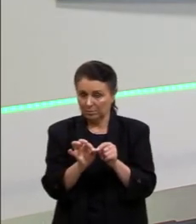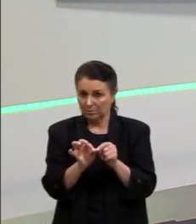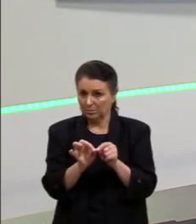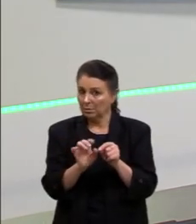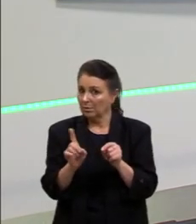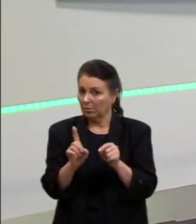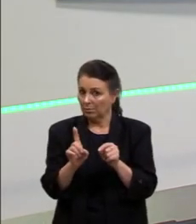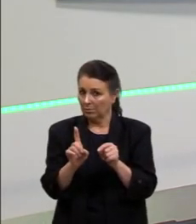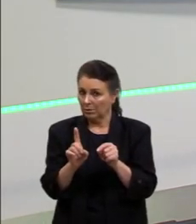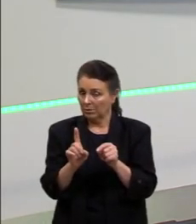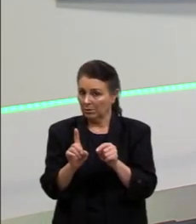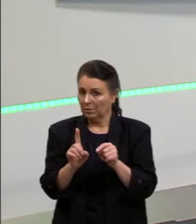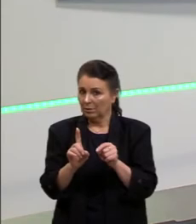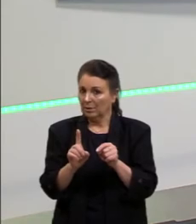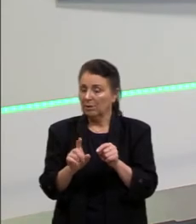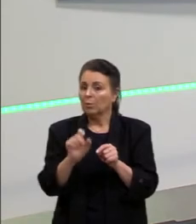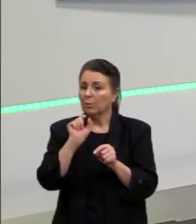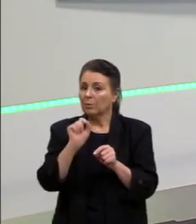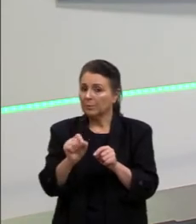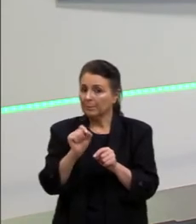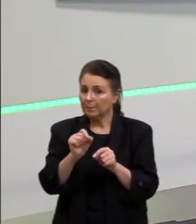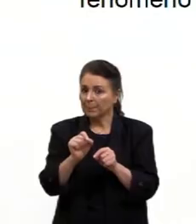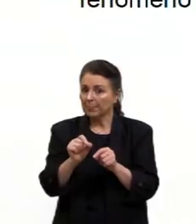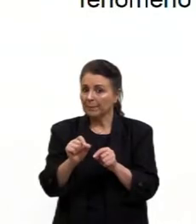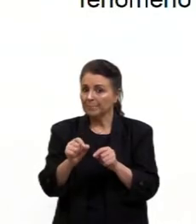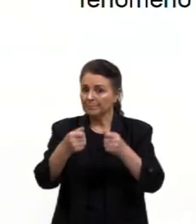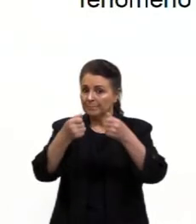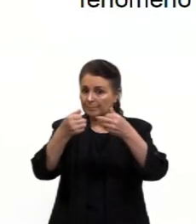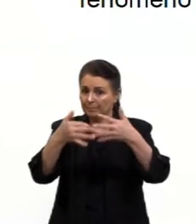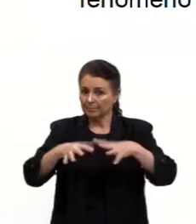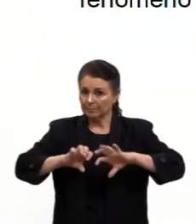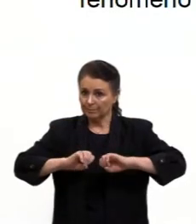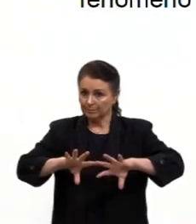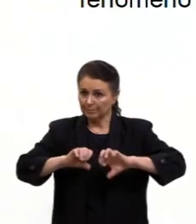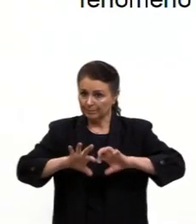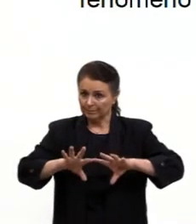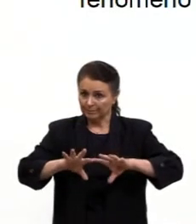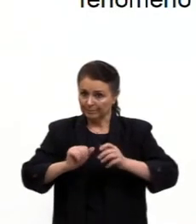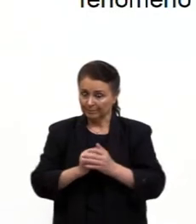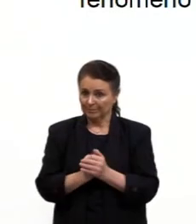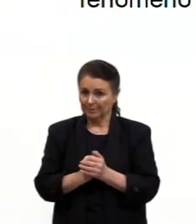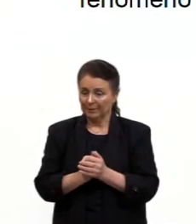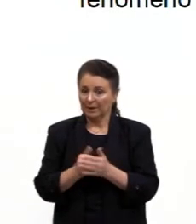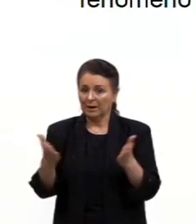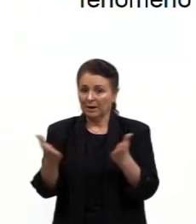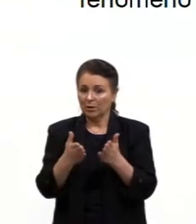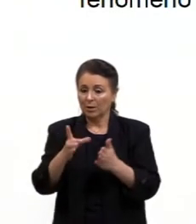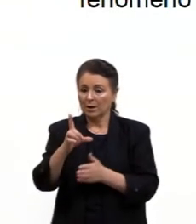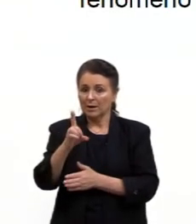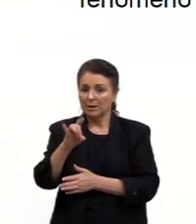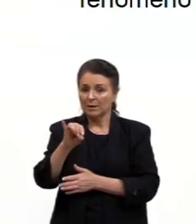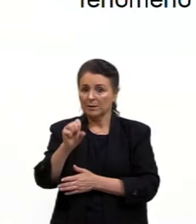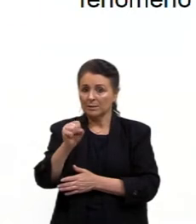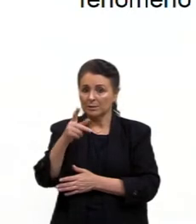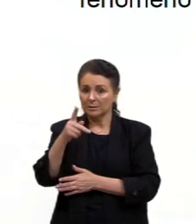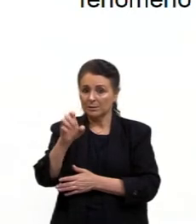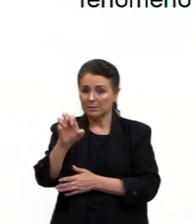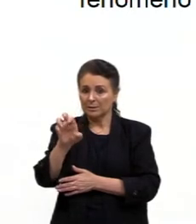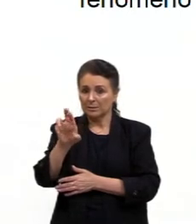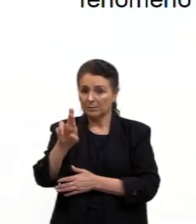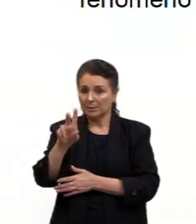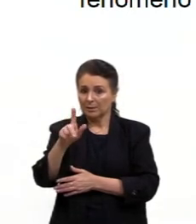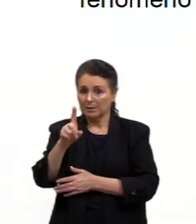Tá, então, a não está falando sobre isso. Então, essa opção não está correta. Passando para a dispersão. A gente falou sobre a